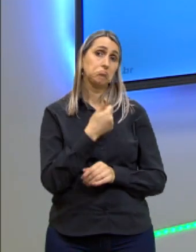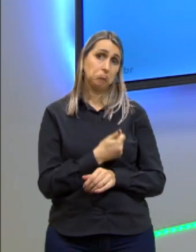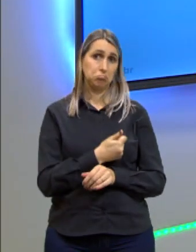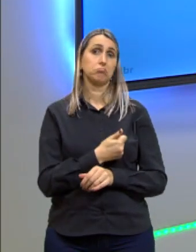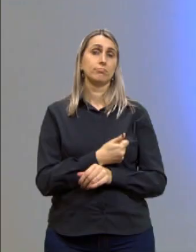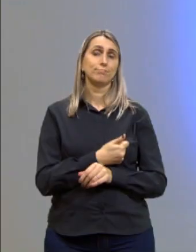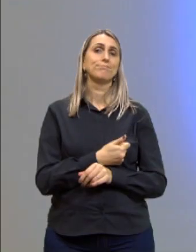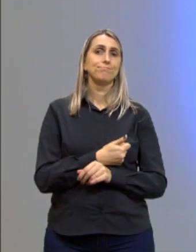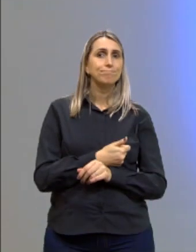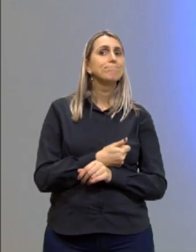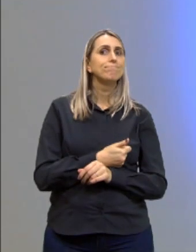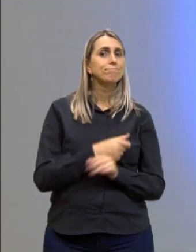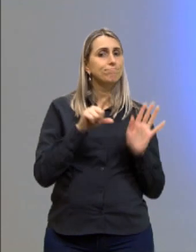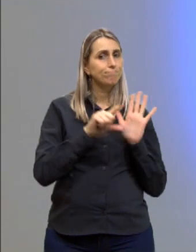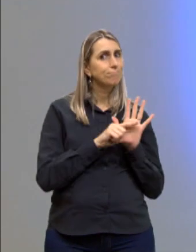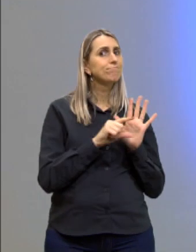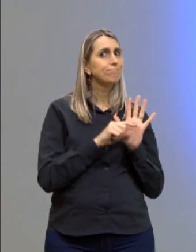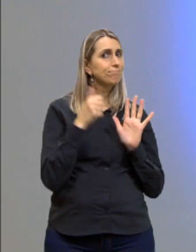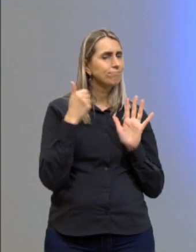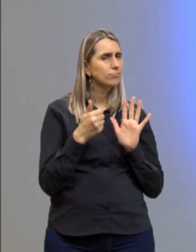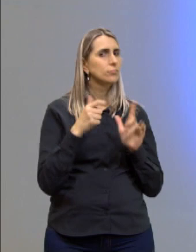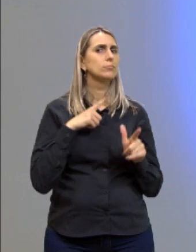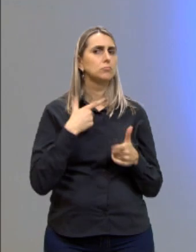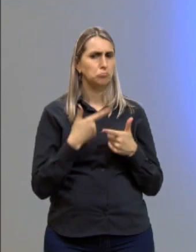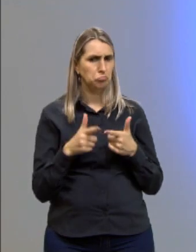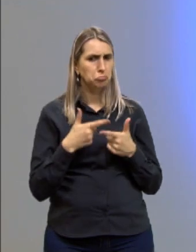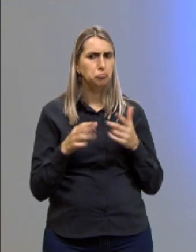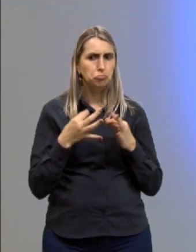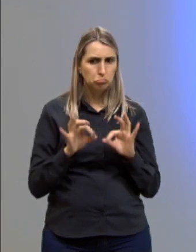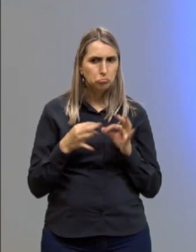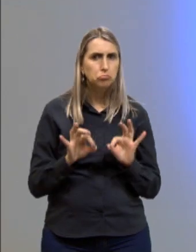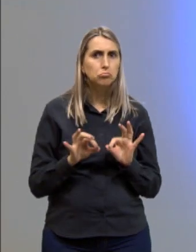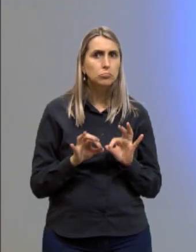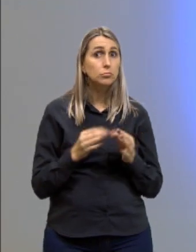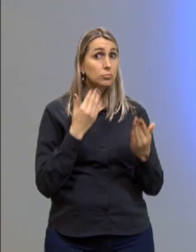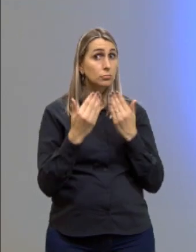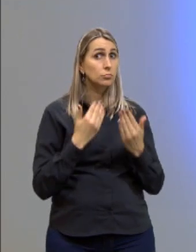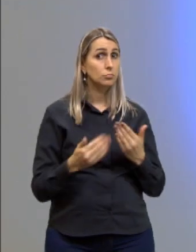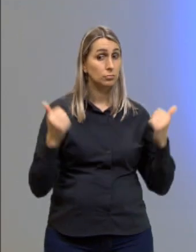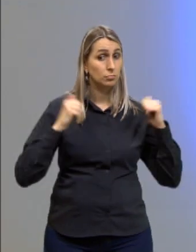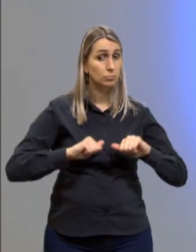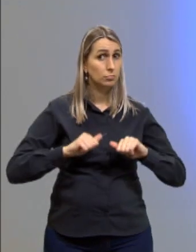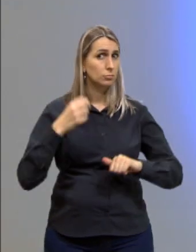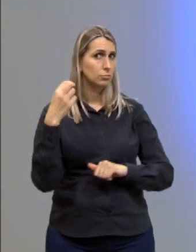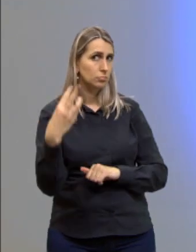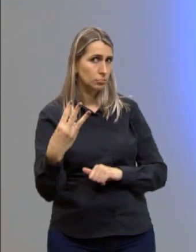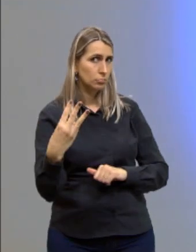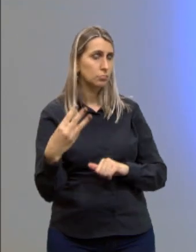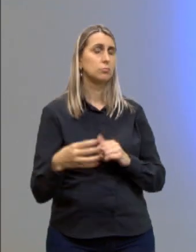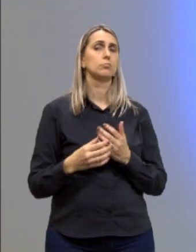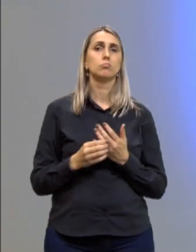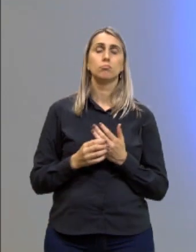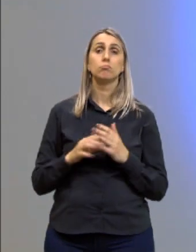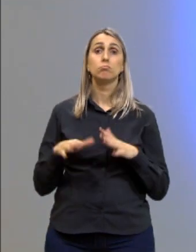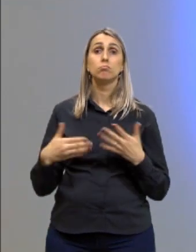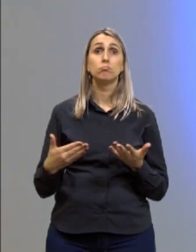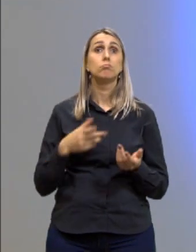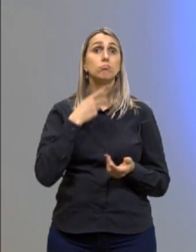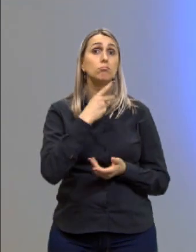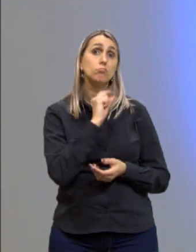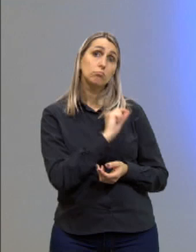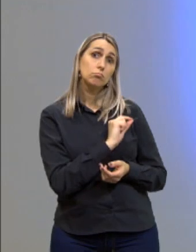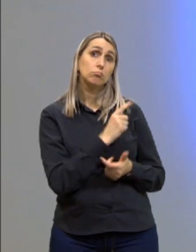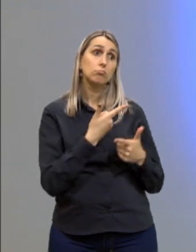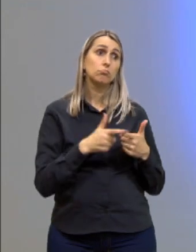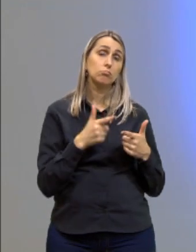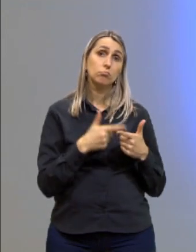está bacana esse parágrafo, tem problemas sintáticos, mas nós estamos analisando a competência 3. Então, ele diz que